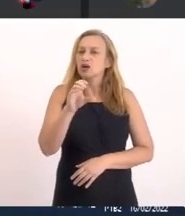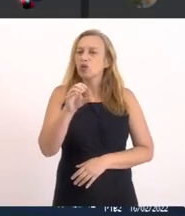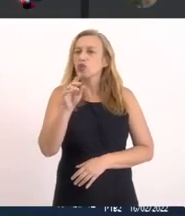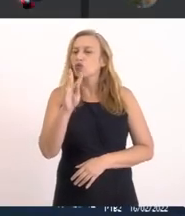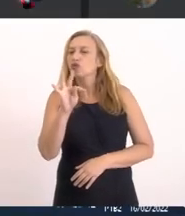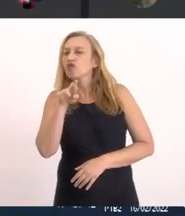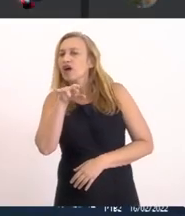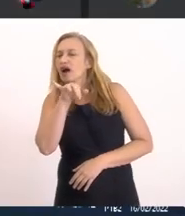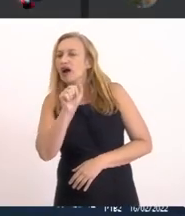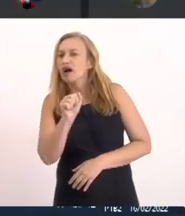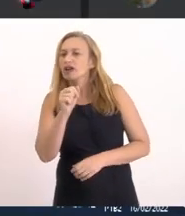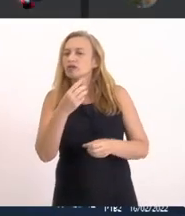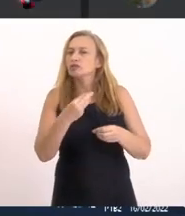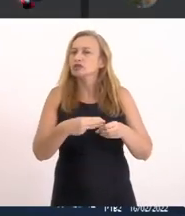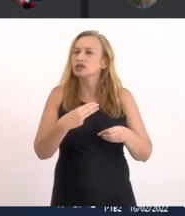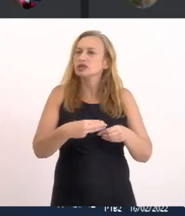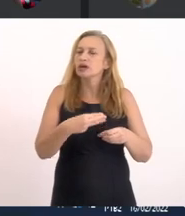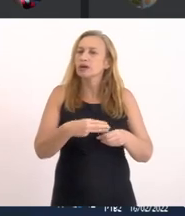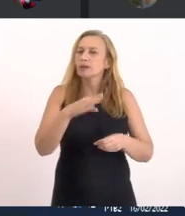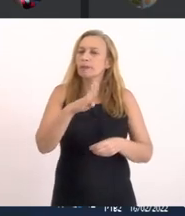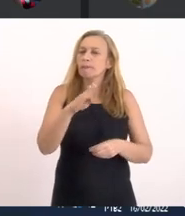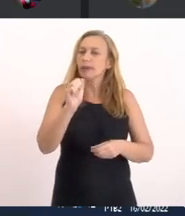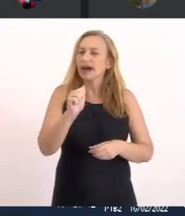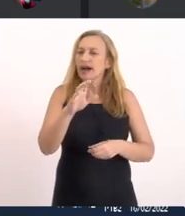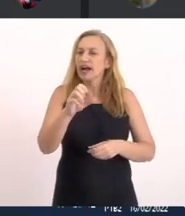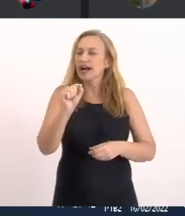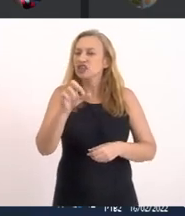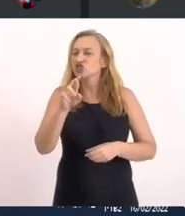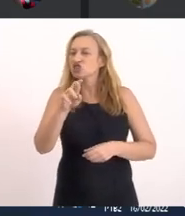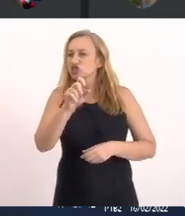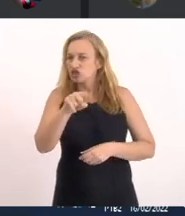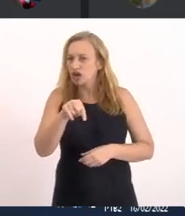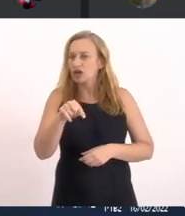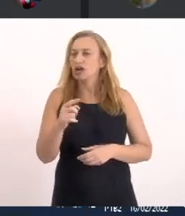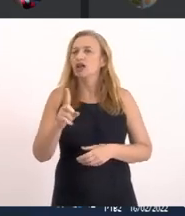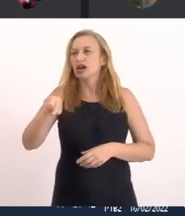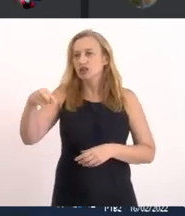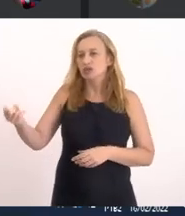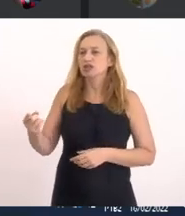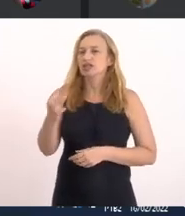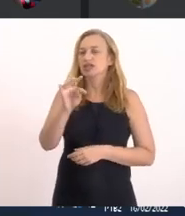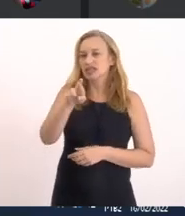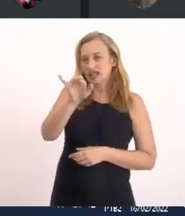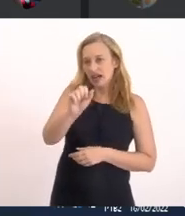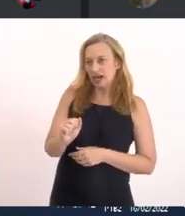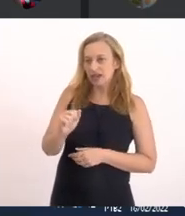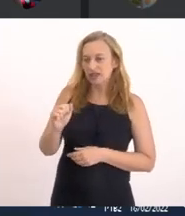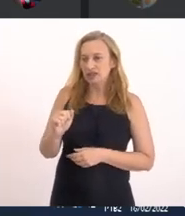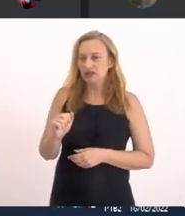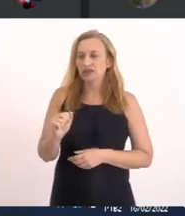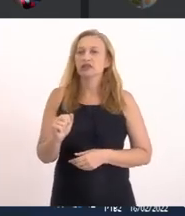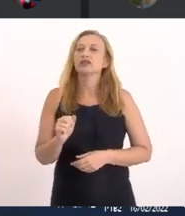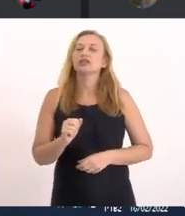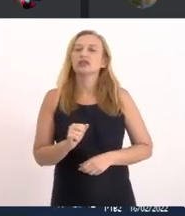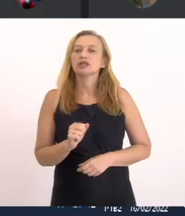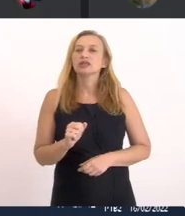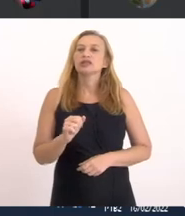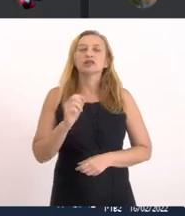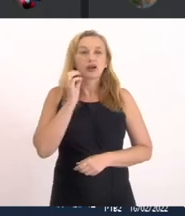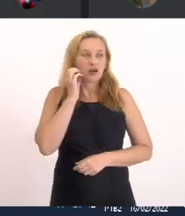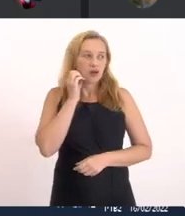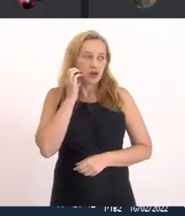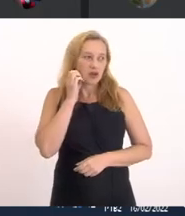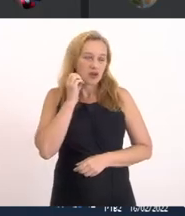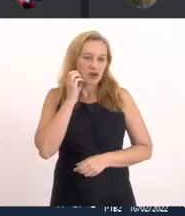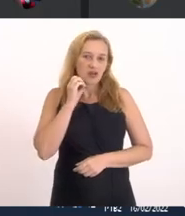temos No município de Saquarema É Bacachá Todas as demais São terciárias Saquarema é terciária Ete Taúna é terciária